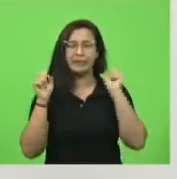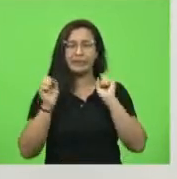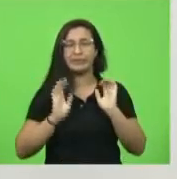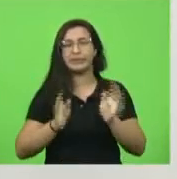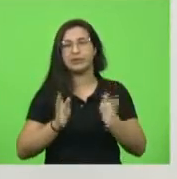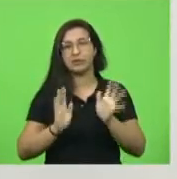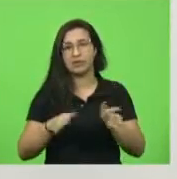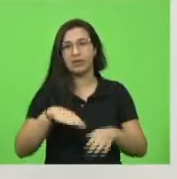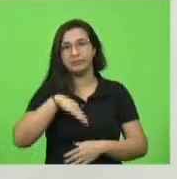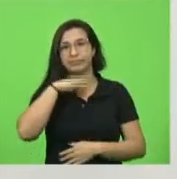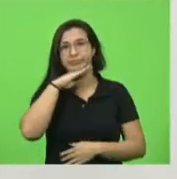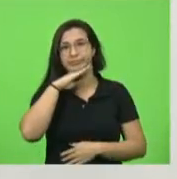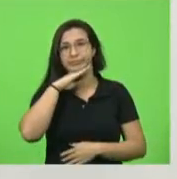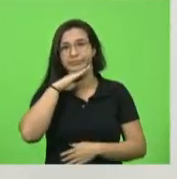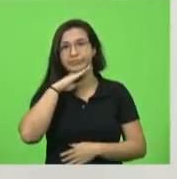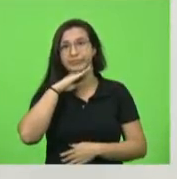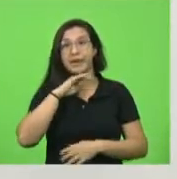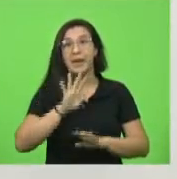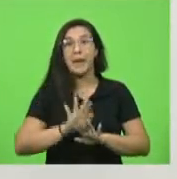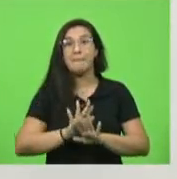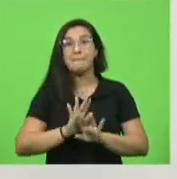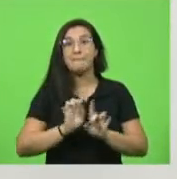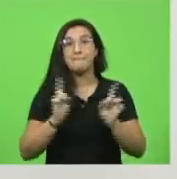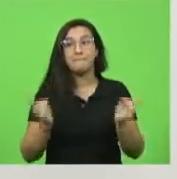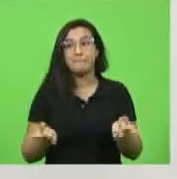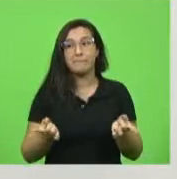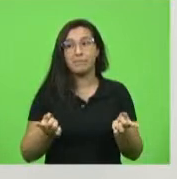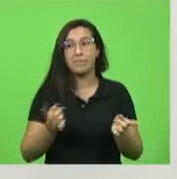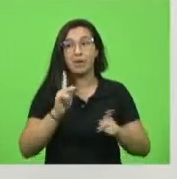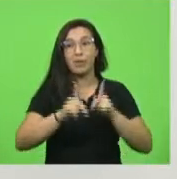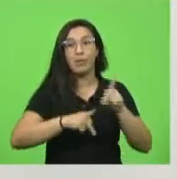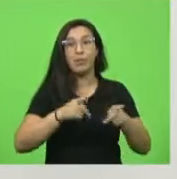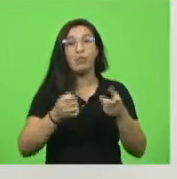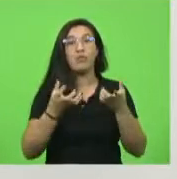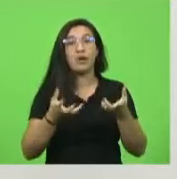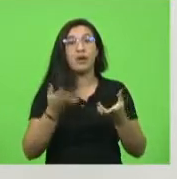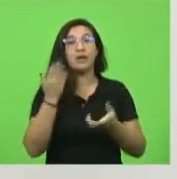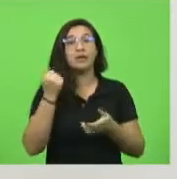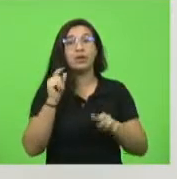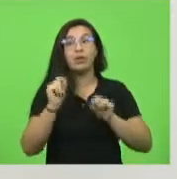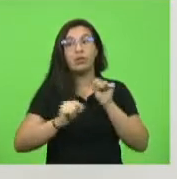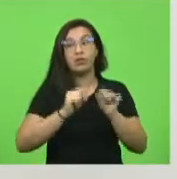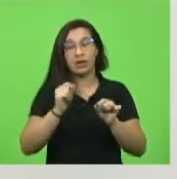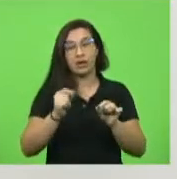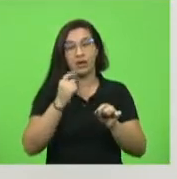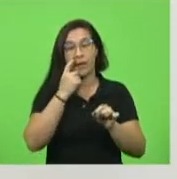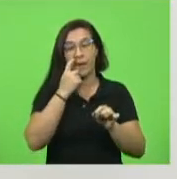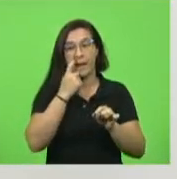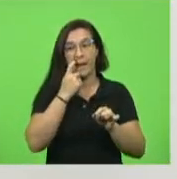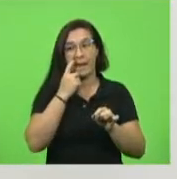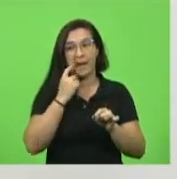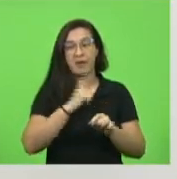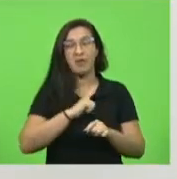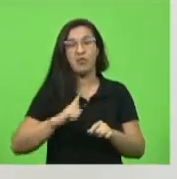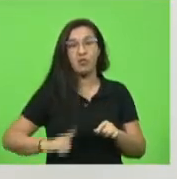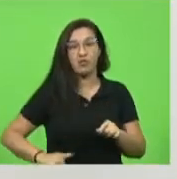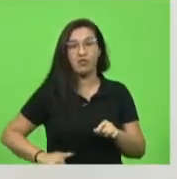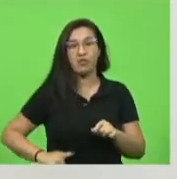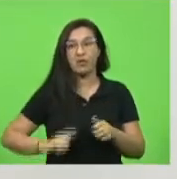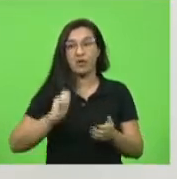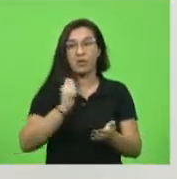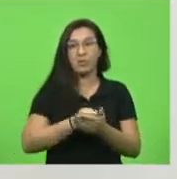o que o povo quer ouvir? seguinte, tá, mas escuta aqui, nós estamos pagando caro, o governo cada vez mais caro, mais pesado,